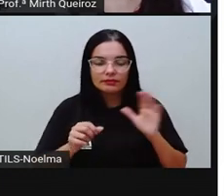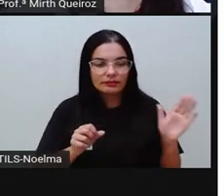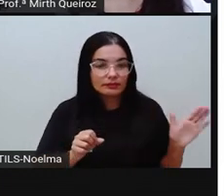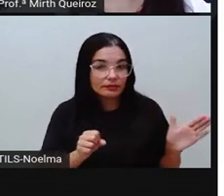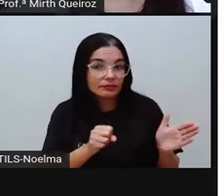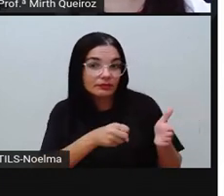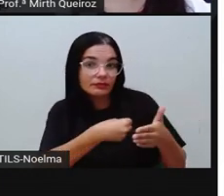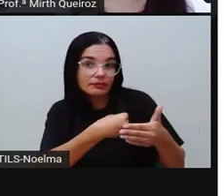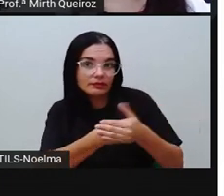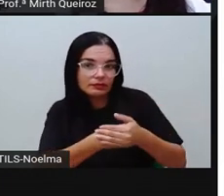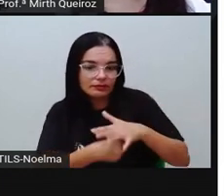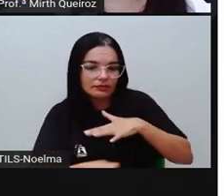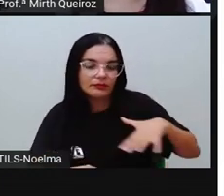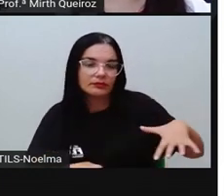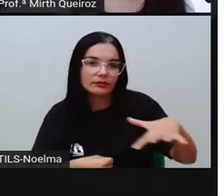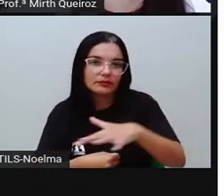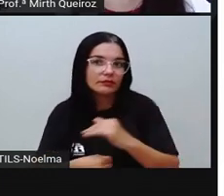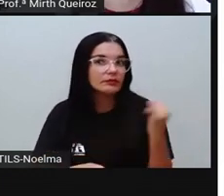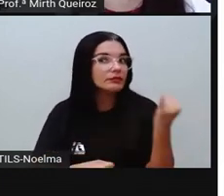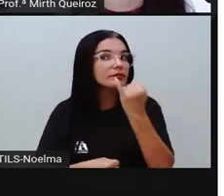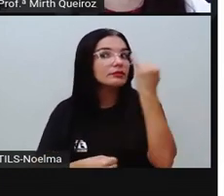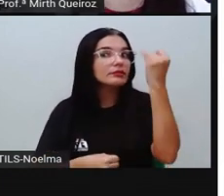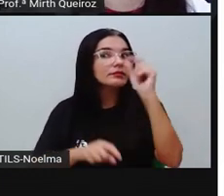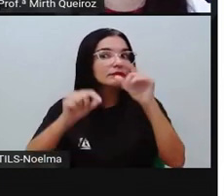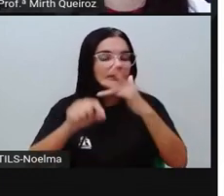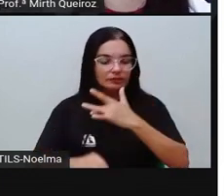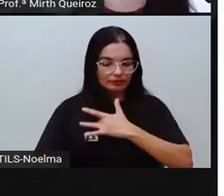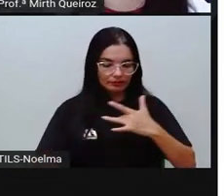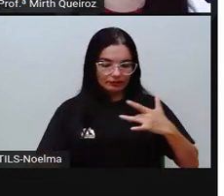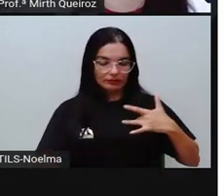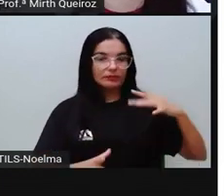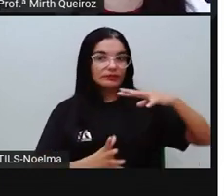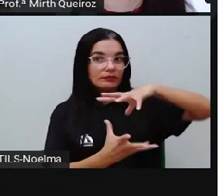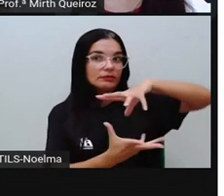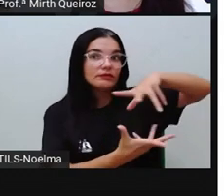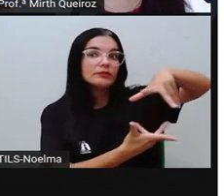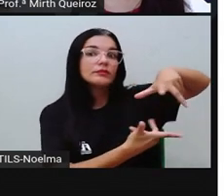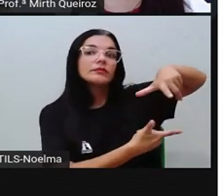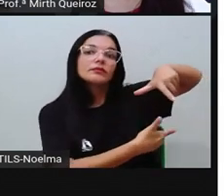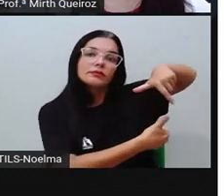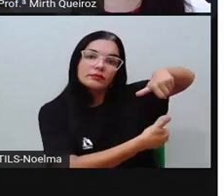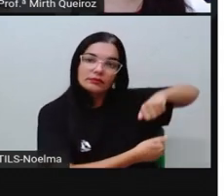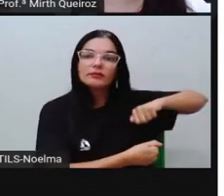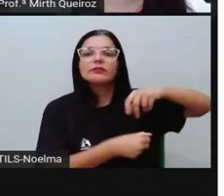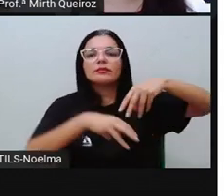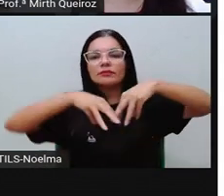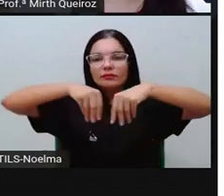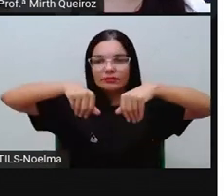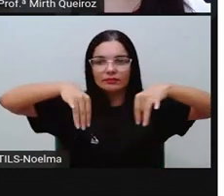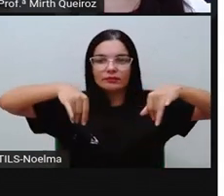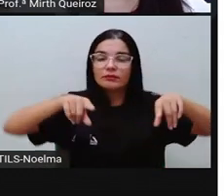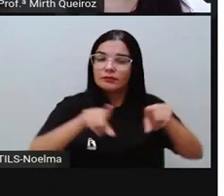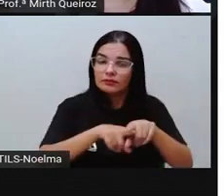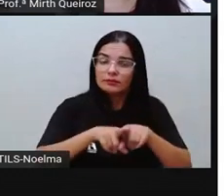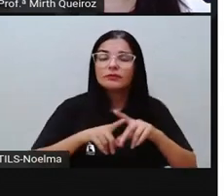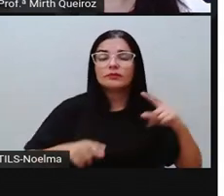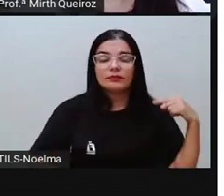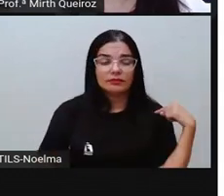para a saúde do planeta Terra e para a gente mesmo, ser humano, uma vez que a gente depende também